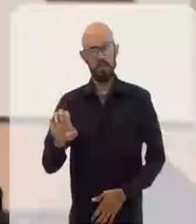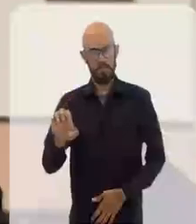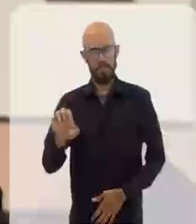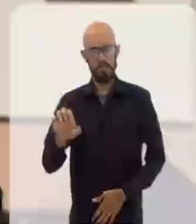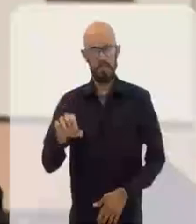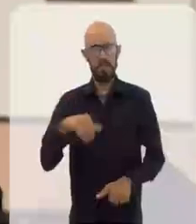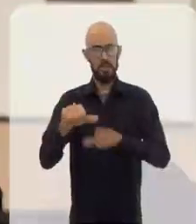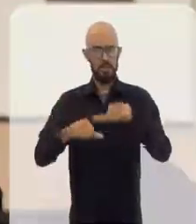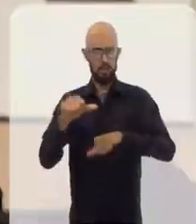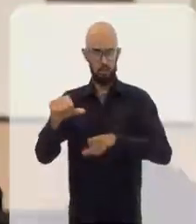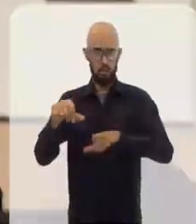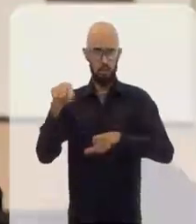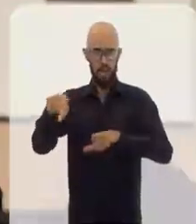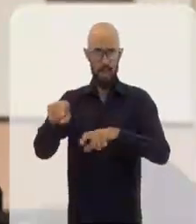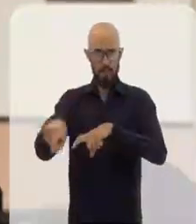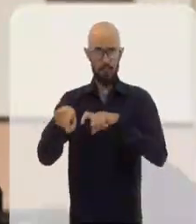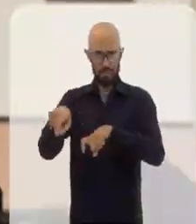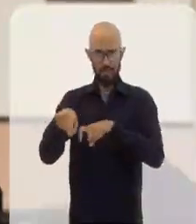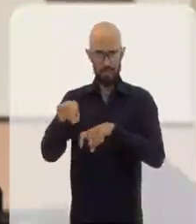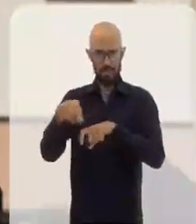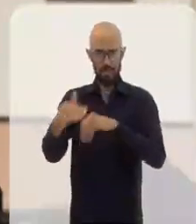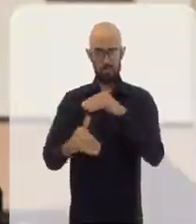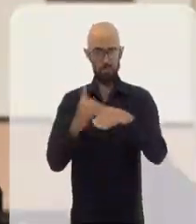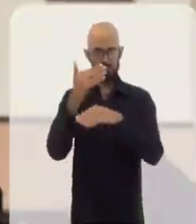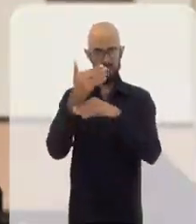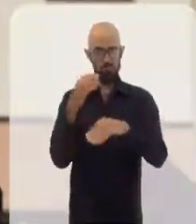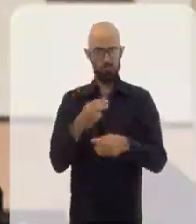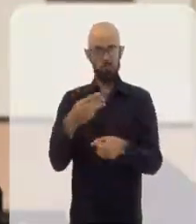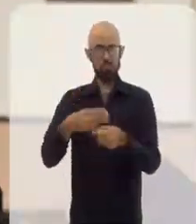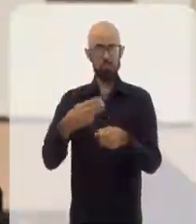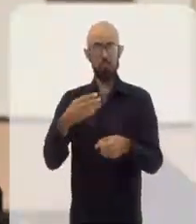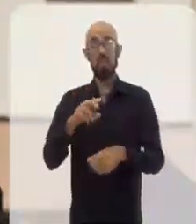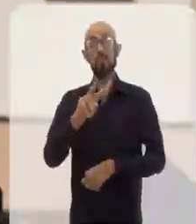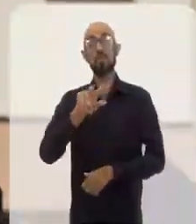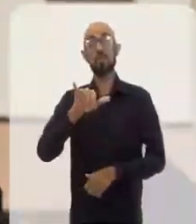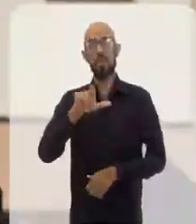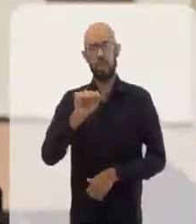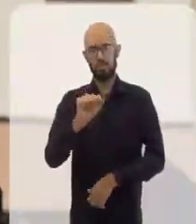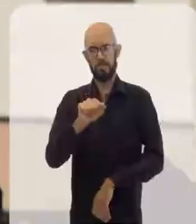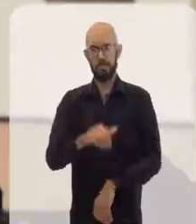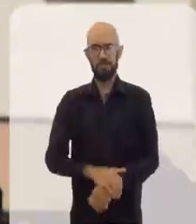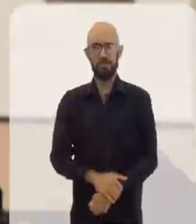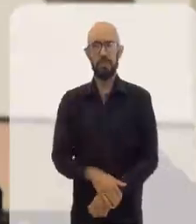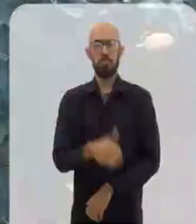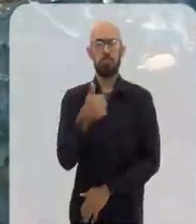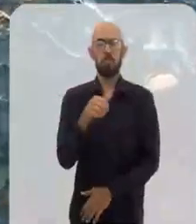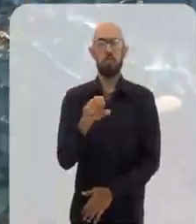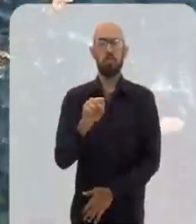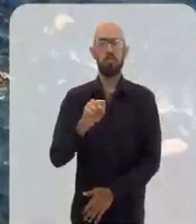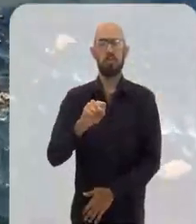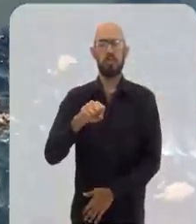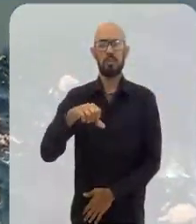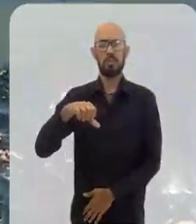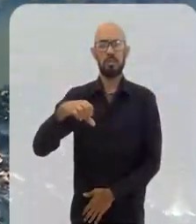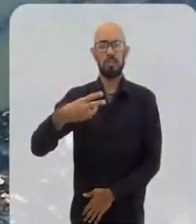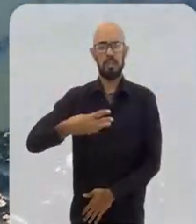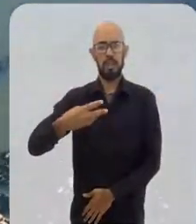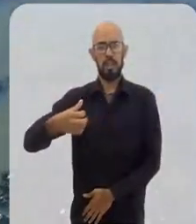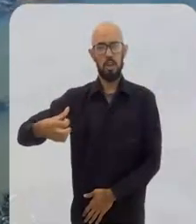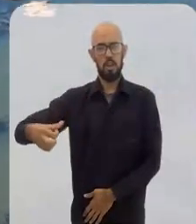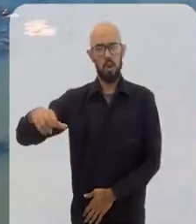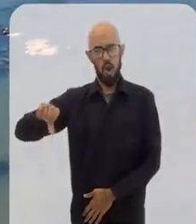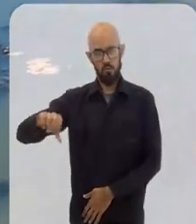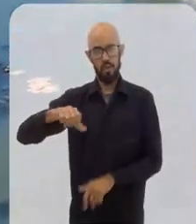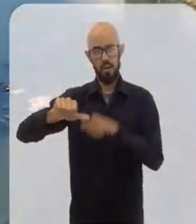como era conhecida aqui, a Fazenda, e o Arraial, a categoria de vila. Em 1889,